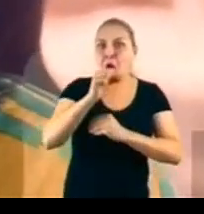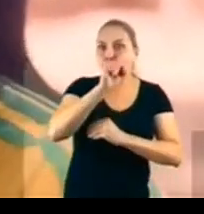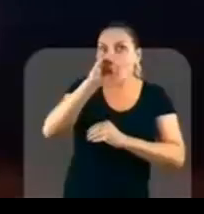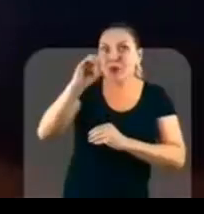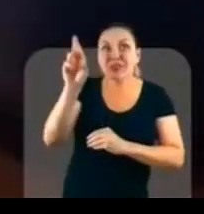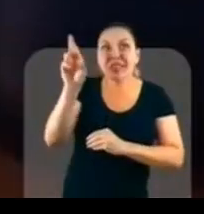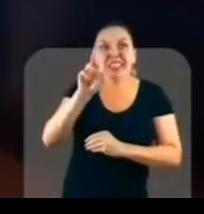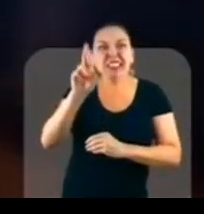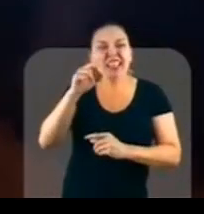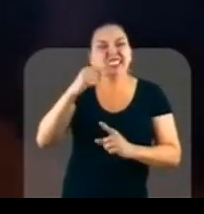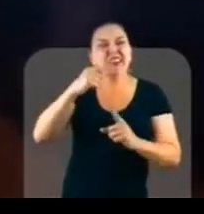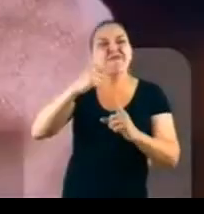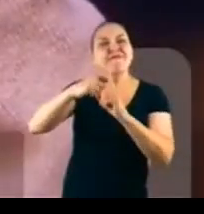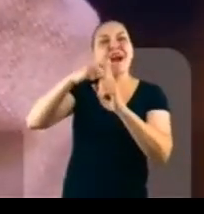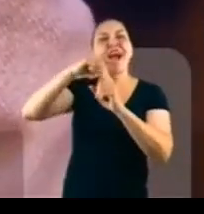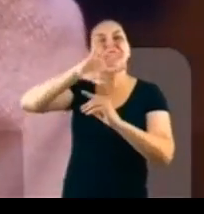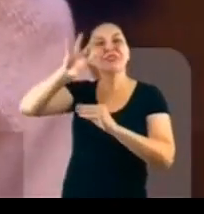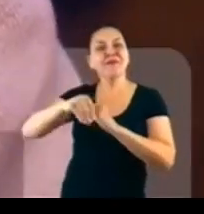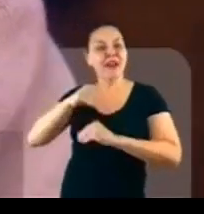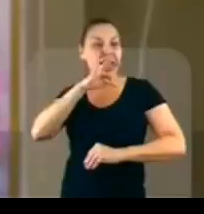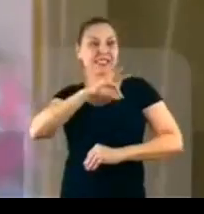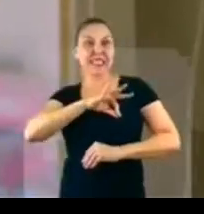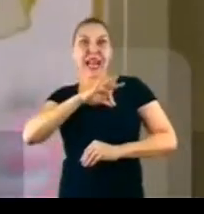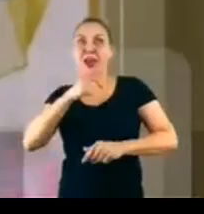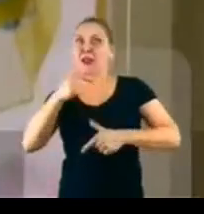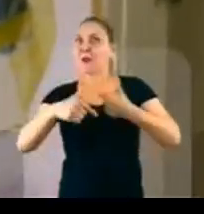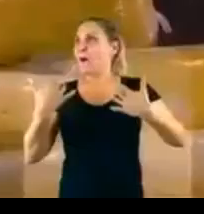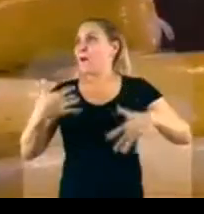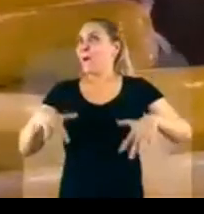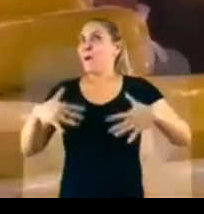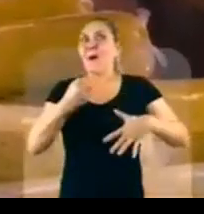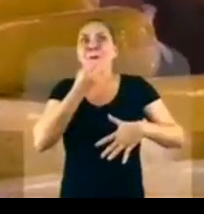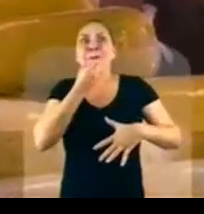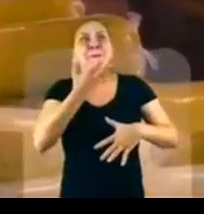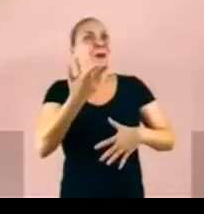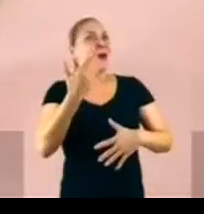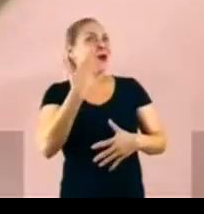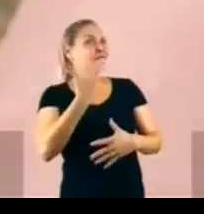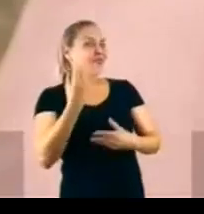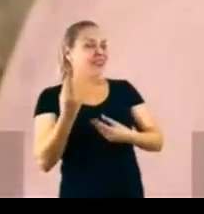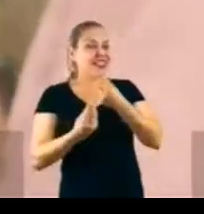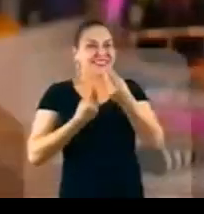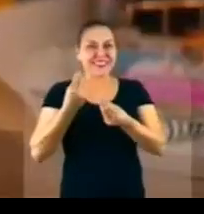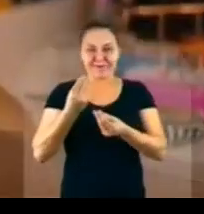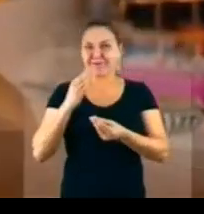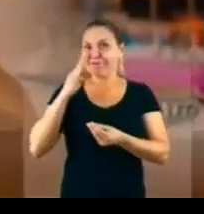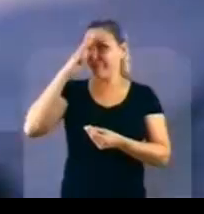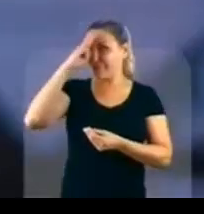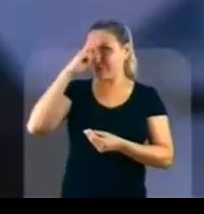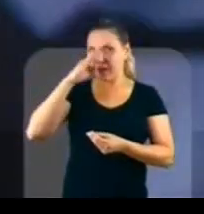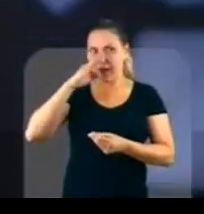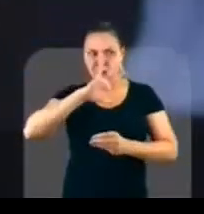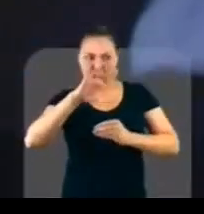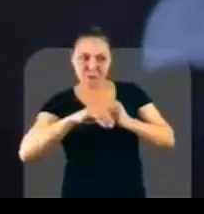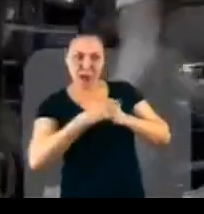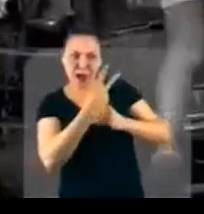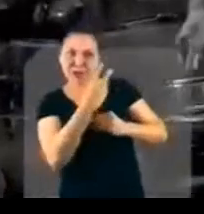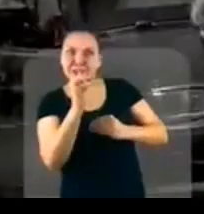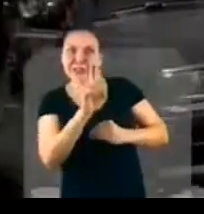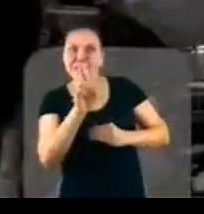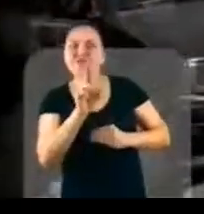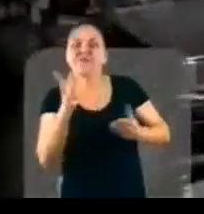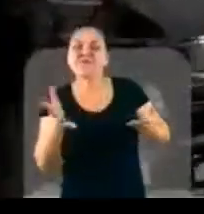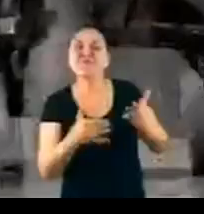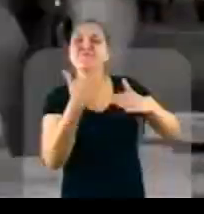boa. Quando Bolsonaro dá os duzentos reais a mais, ele incentiva o trabalho. Isso é o oposto do que o PT fazia,